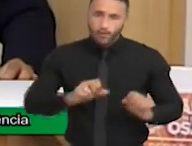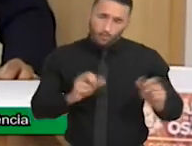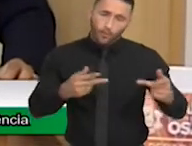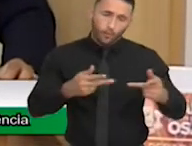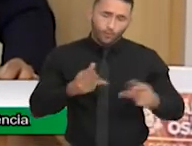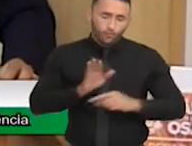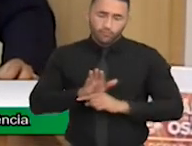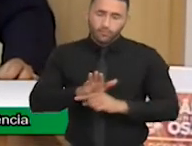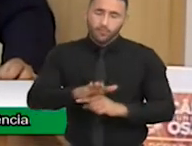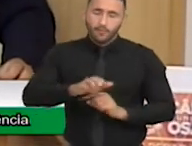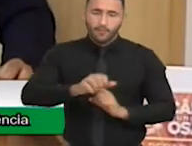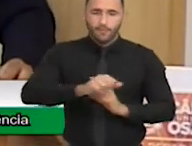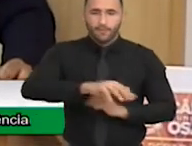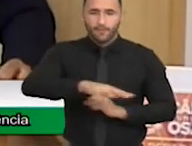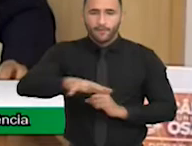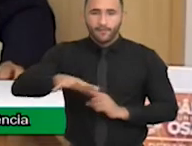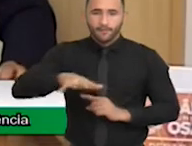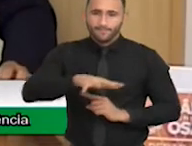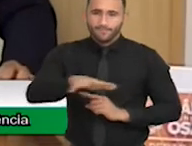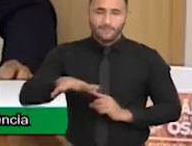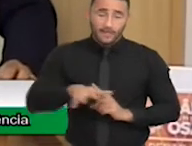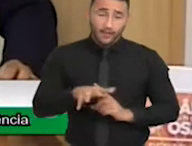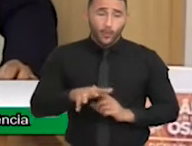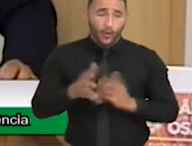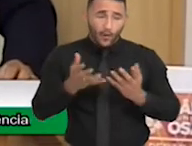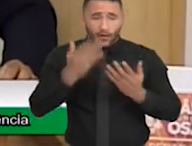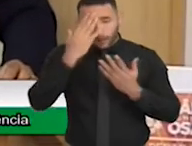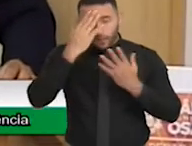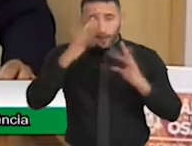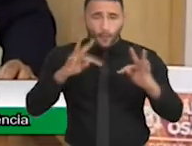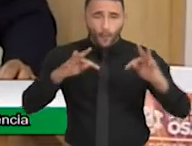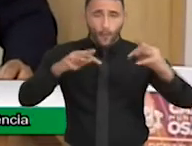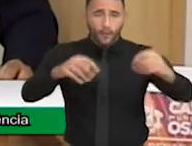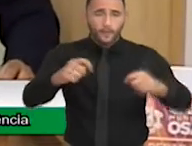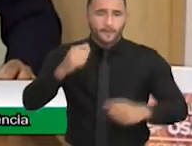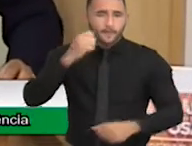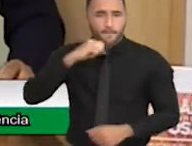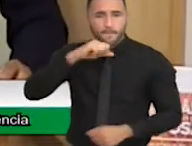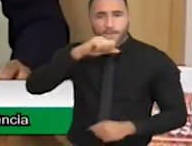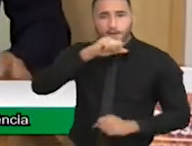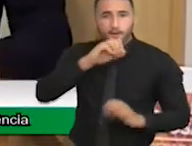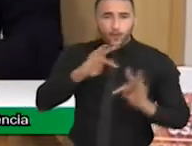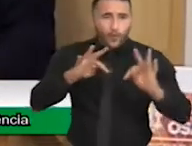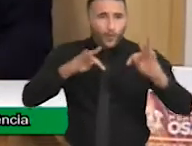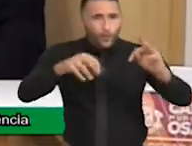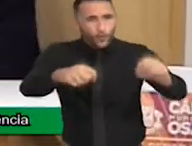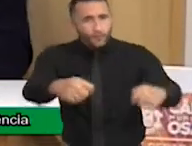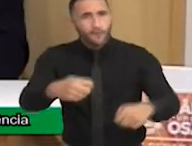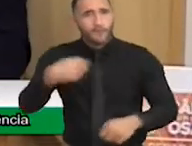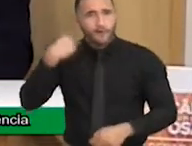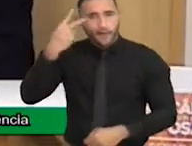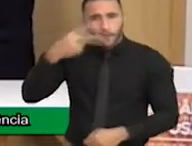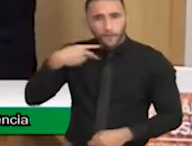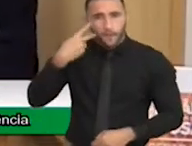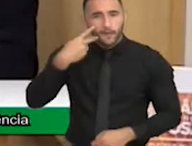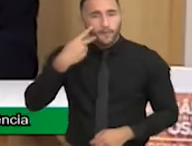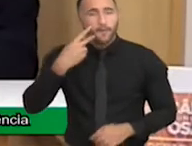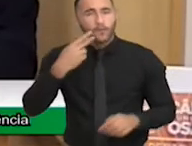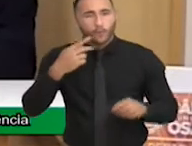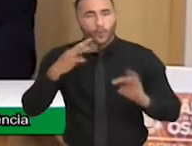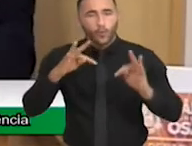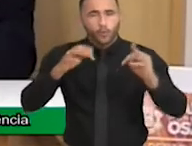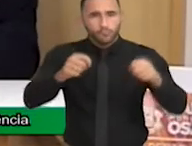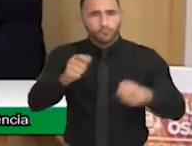então, gostaria de agradecer a todas as mães, todos os participantes, todos os vereadores, ao Vido, em especial,